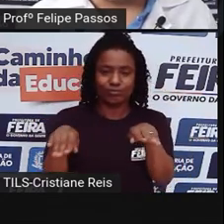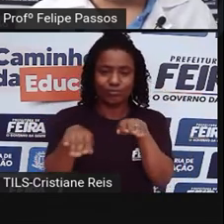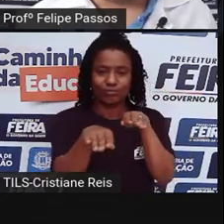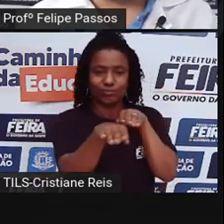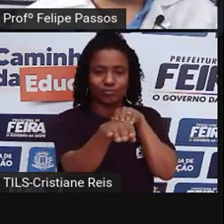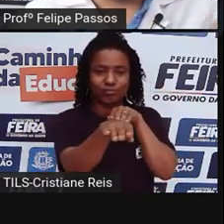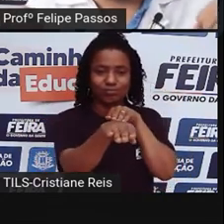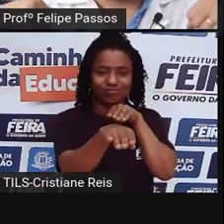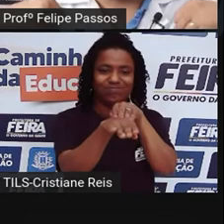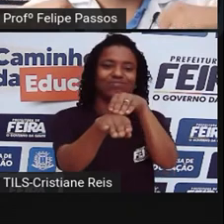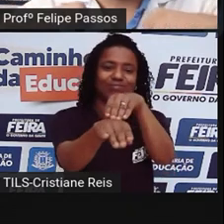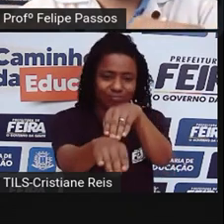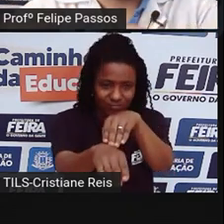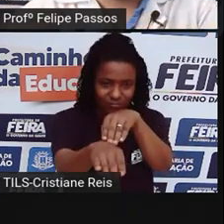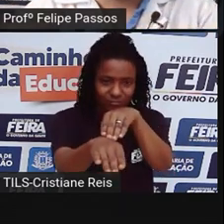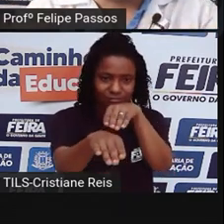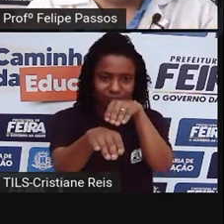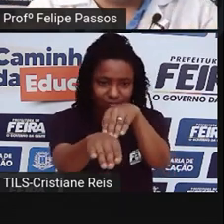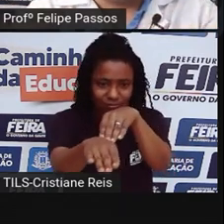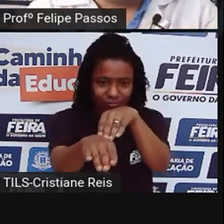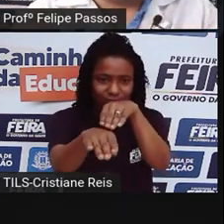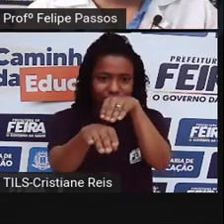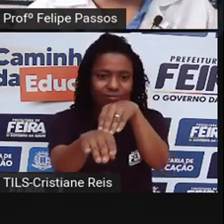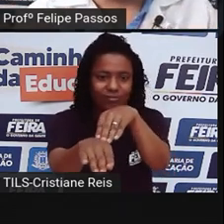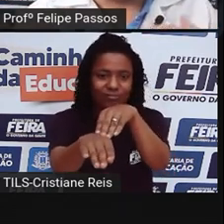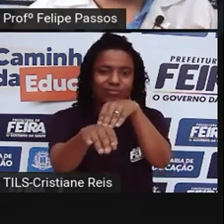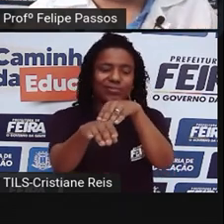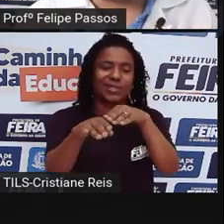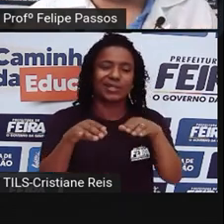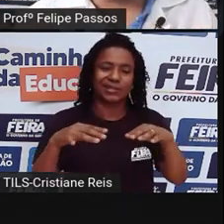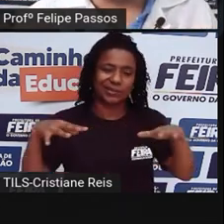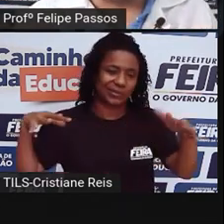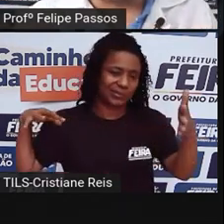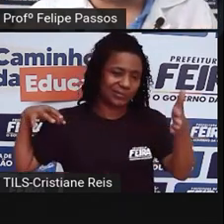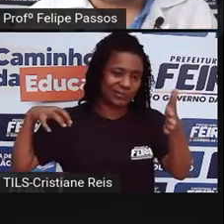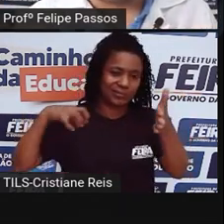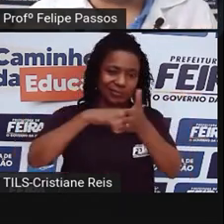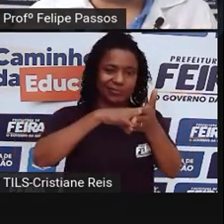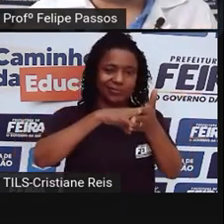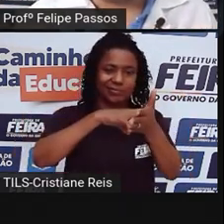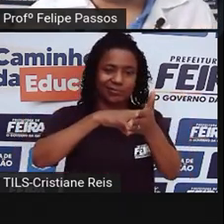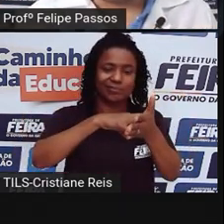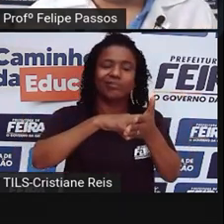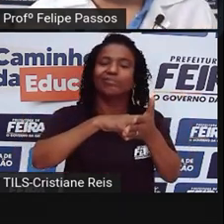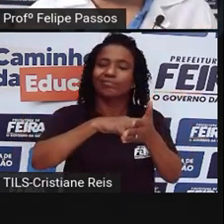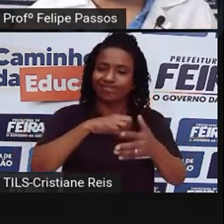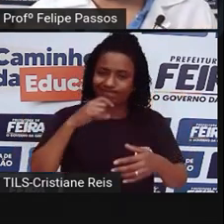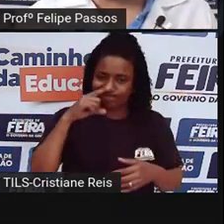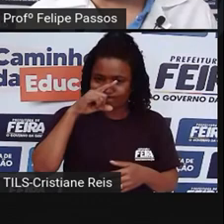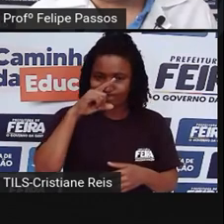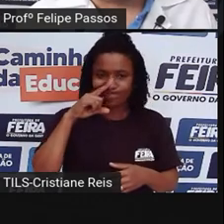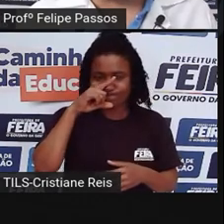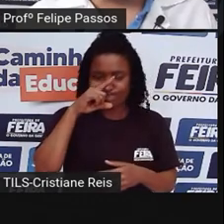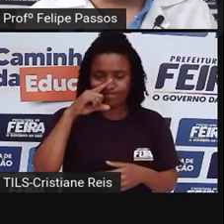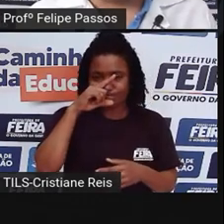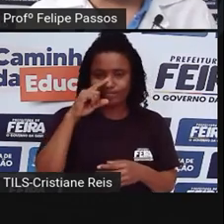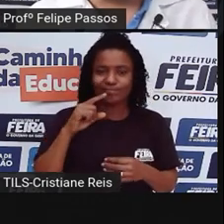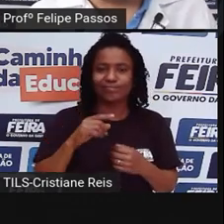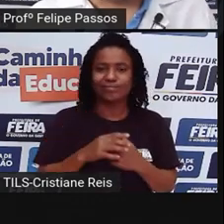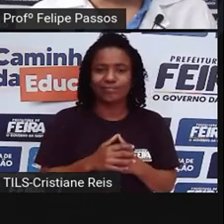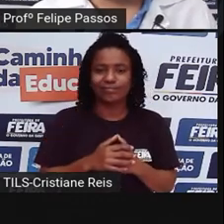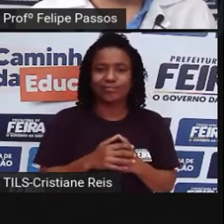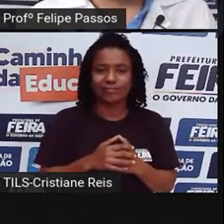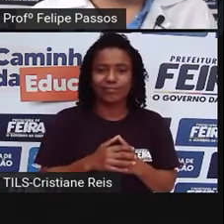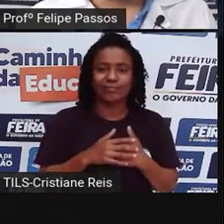abalroamento, que é quando um carro bate de frente para o outro. E esses acidentes são muito graves mesmo. Defeito na via aparece como um